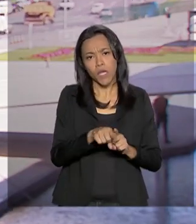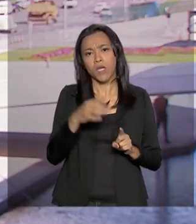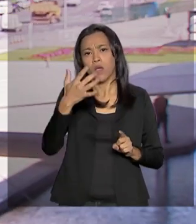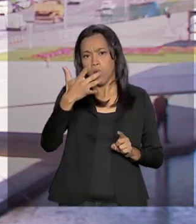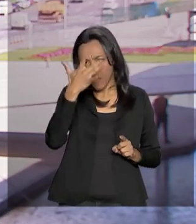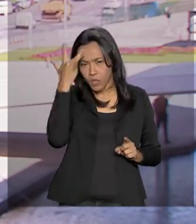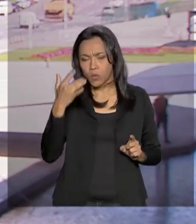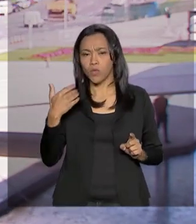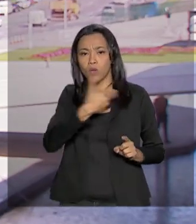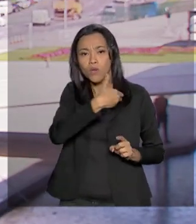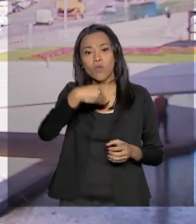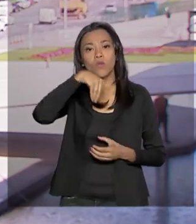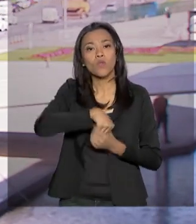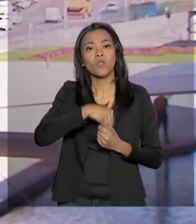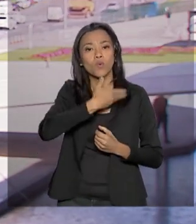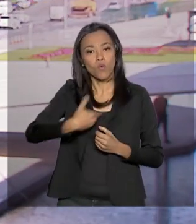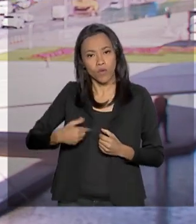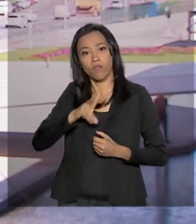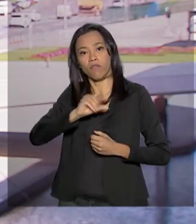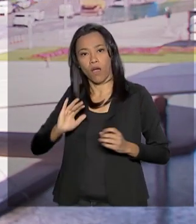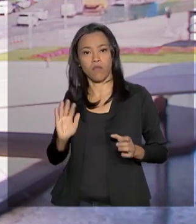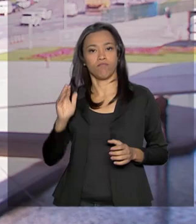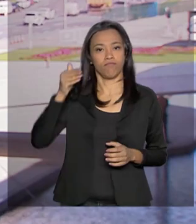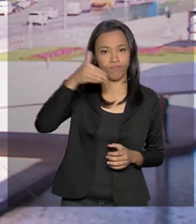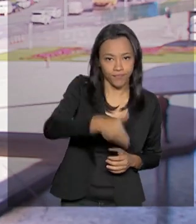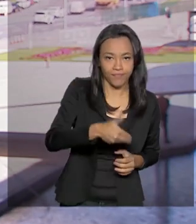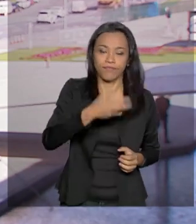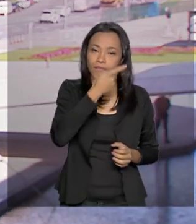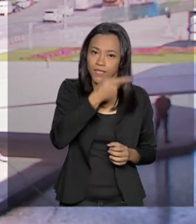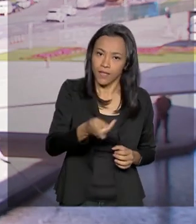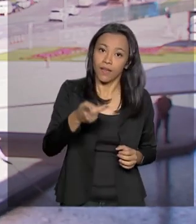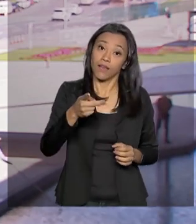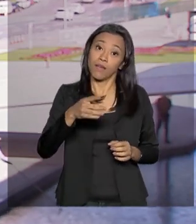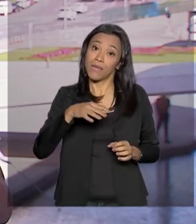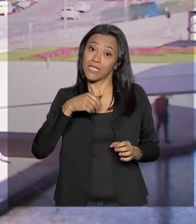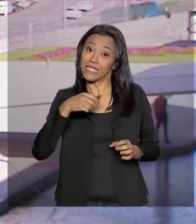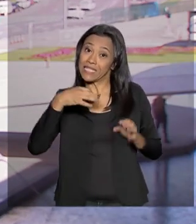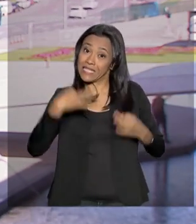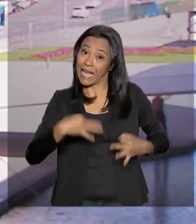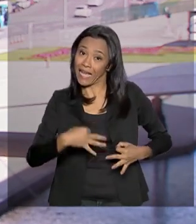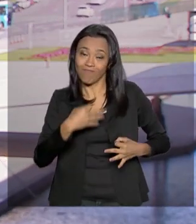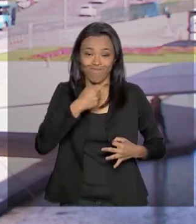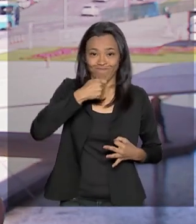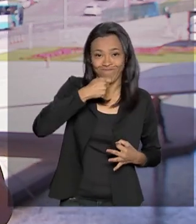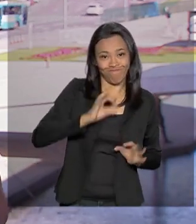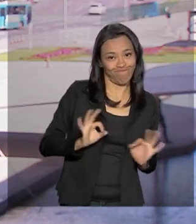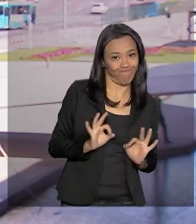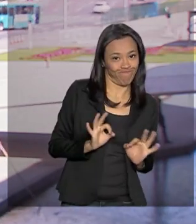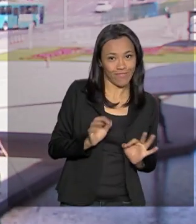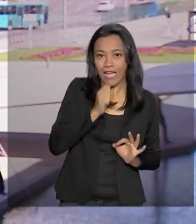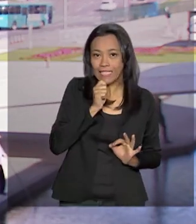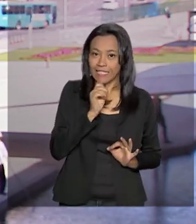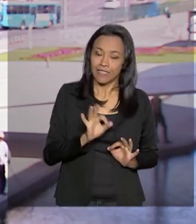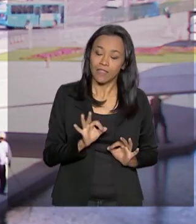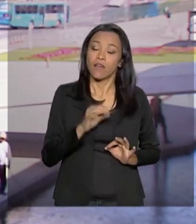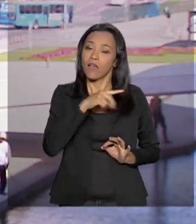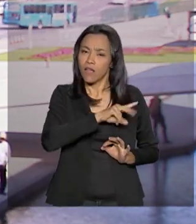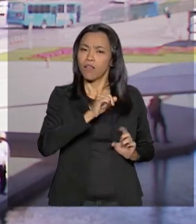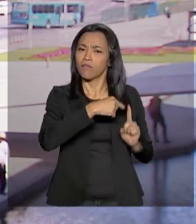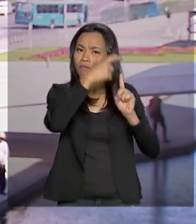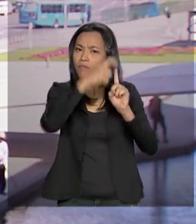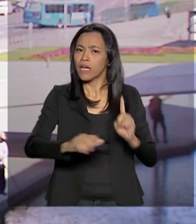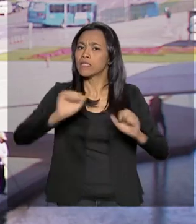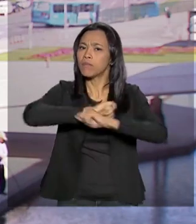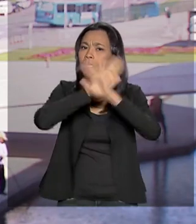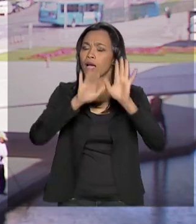nessa audiência pública, mas ainda deu como incerta a presença do ministro. Guedes faria ali aqueles primeiros esclarecimentos sobre a